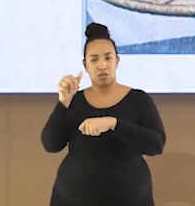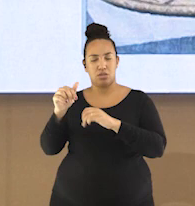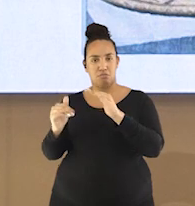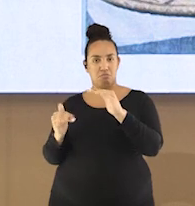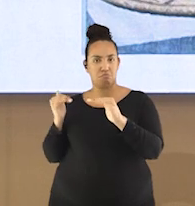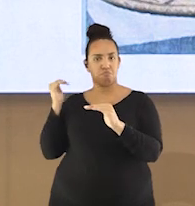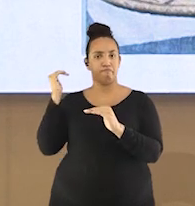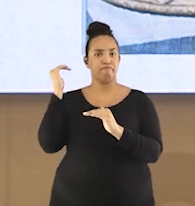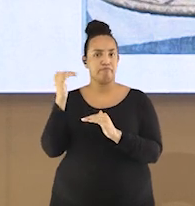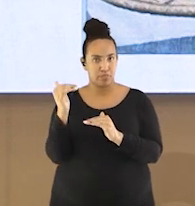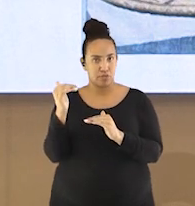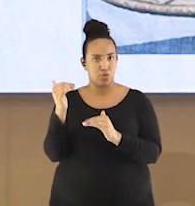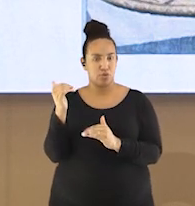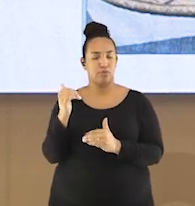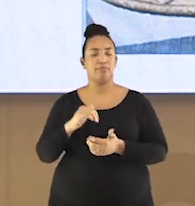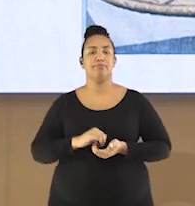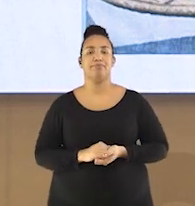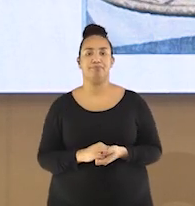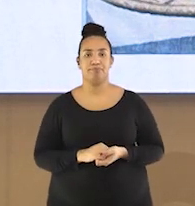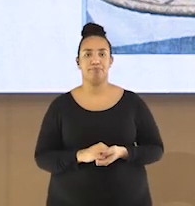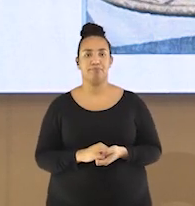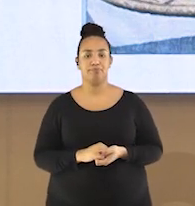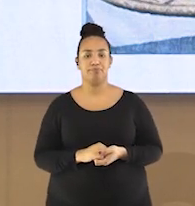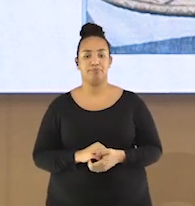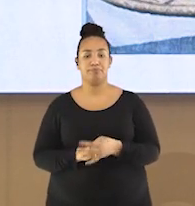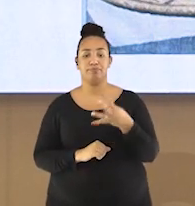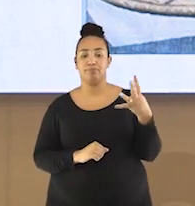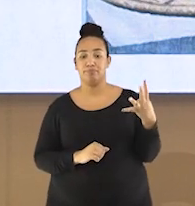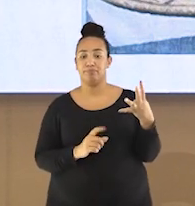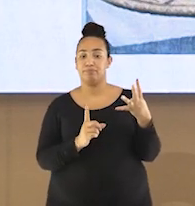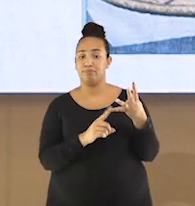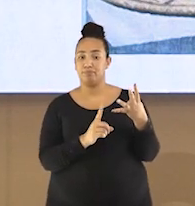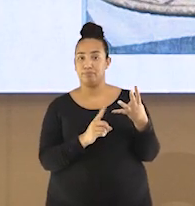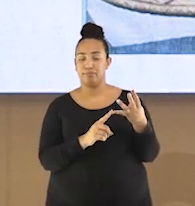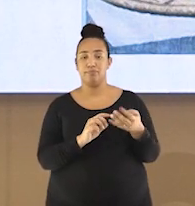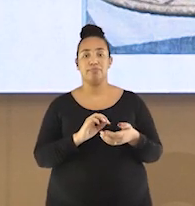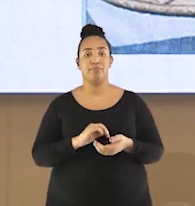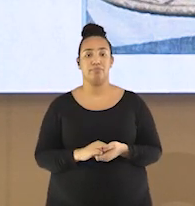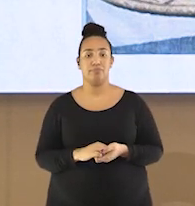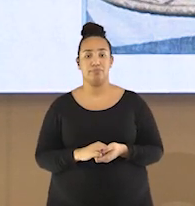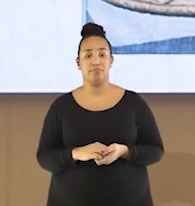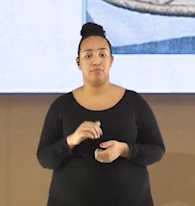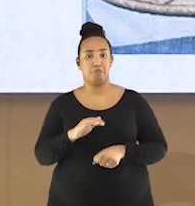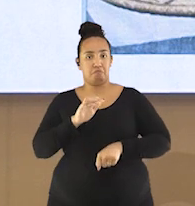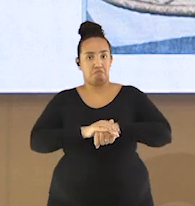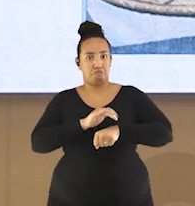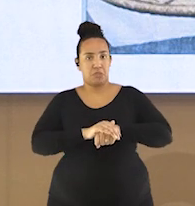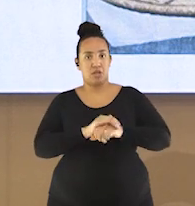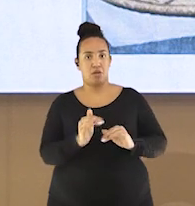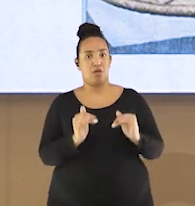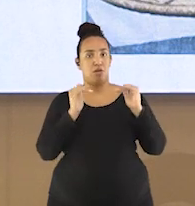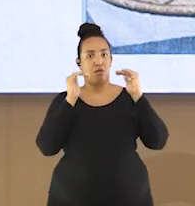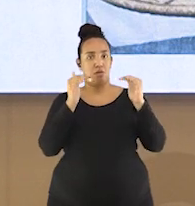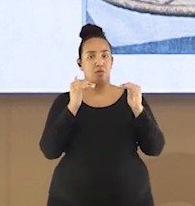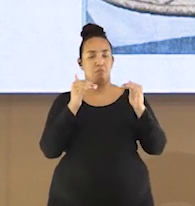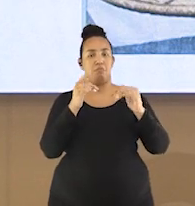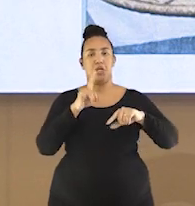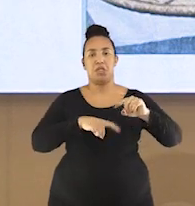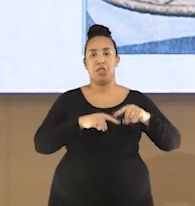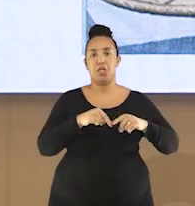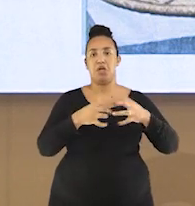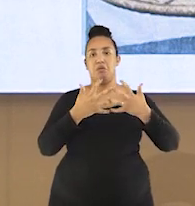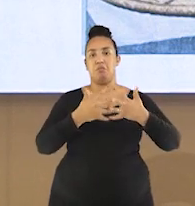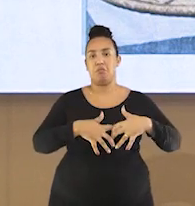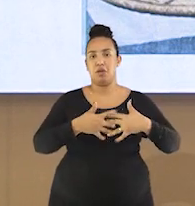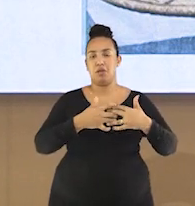ou sobre uma ou várias regiões geográficas. Opção D, máquina de potência e movimento de veículos e equipamentos.